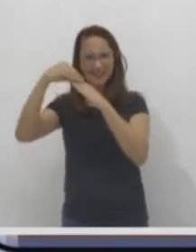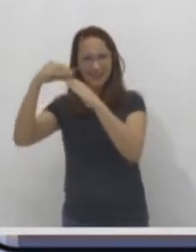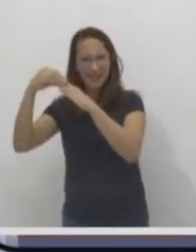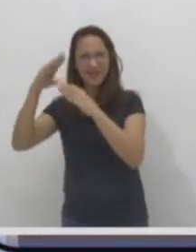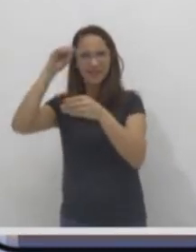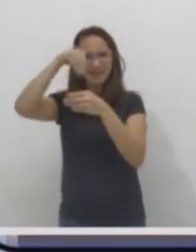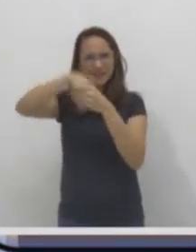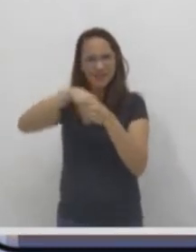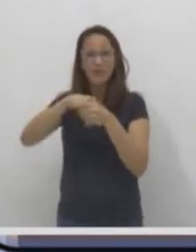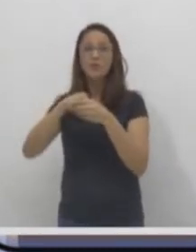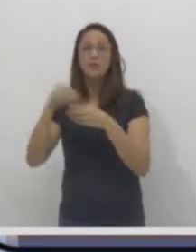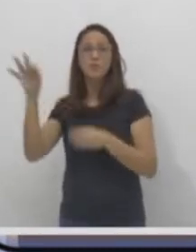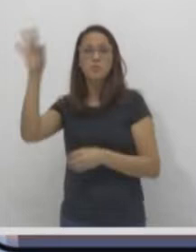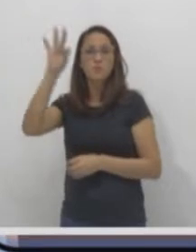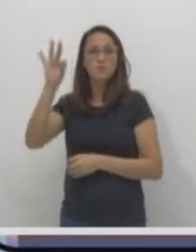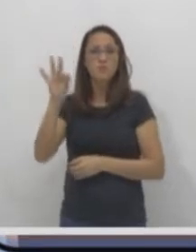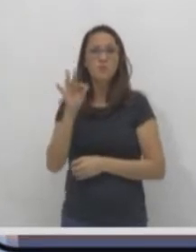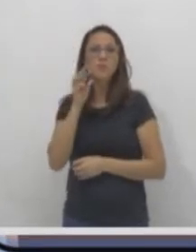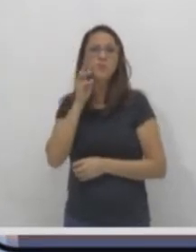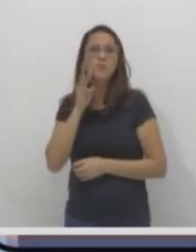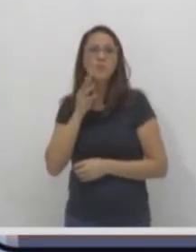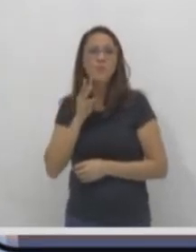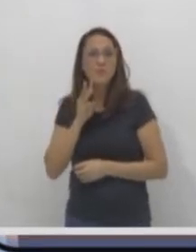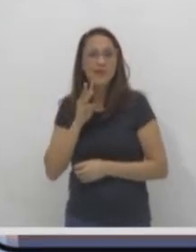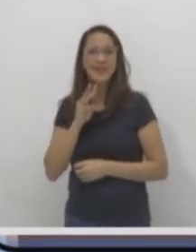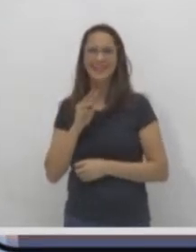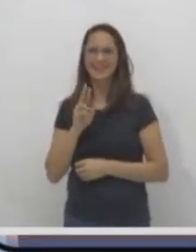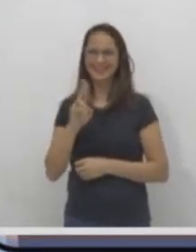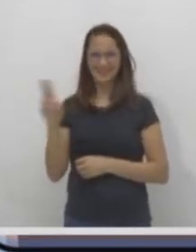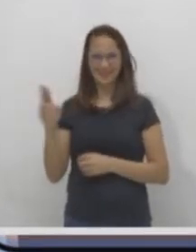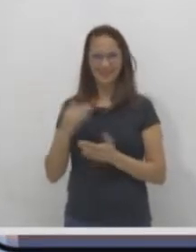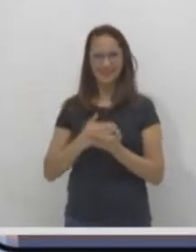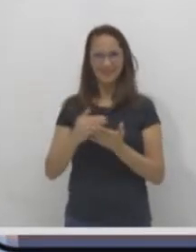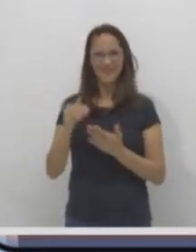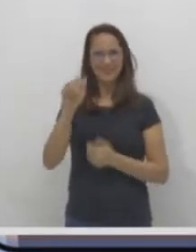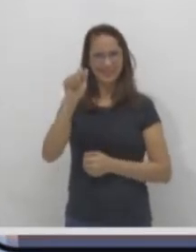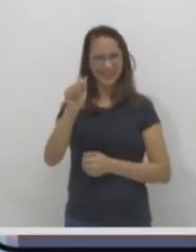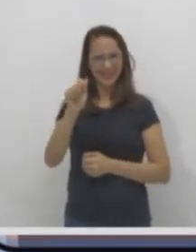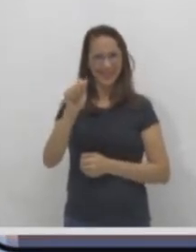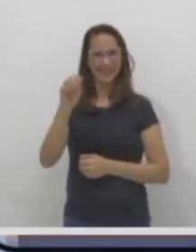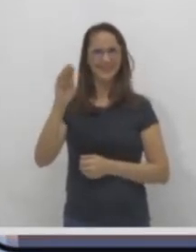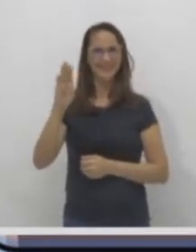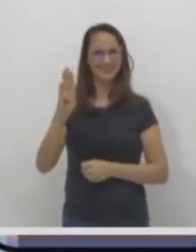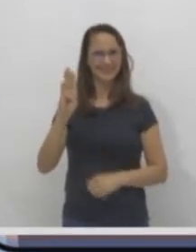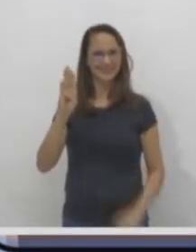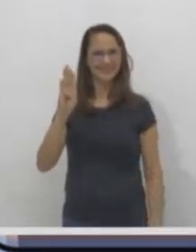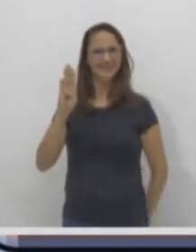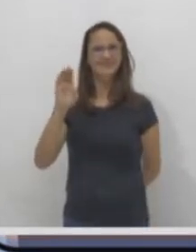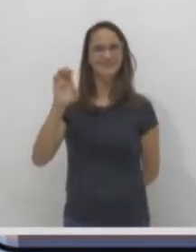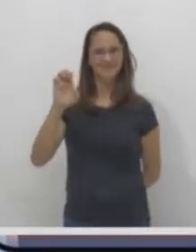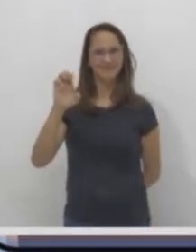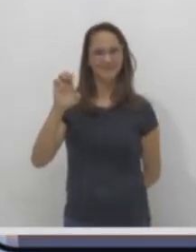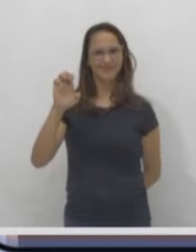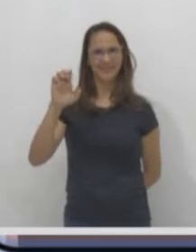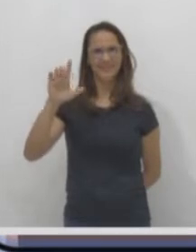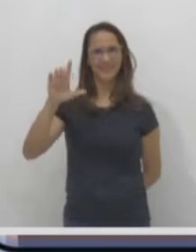A, P, E, L,